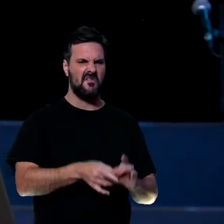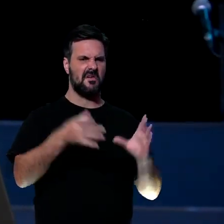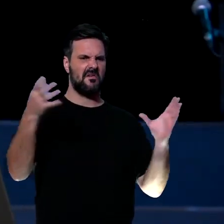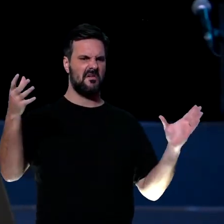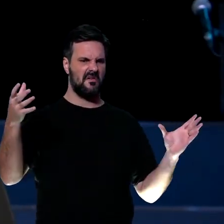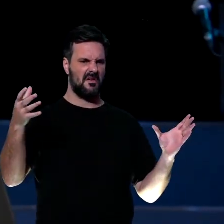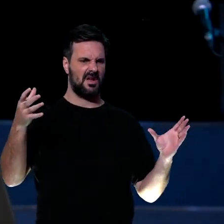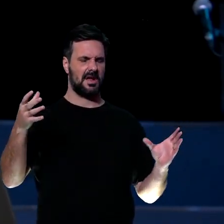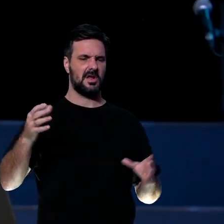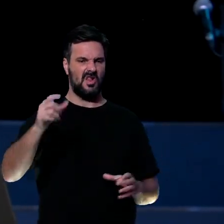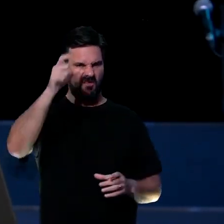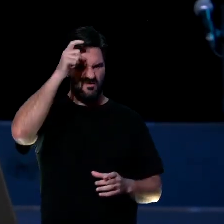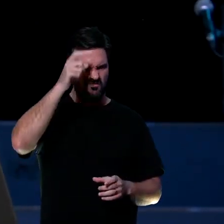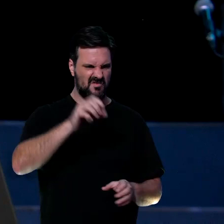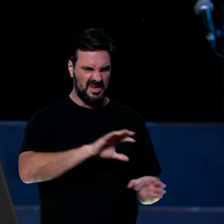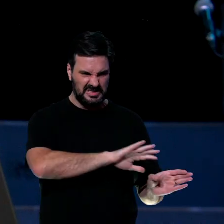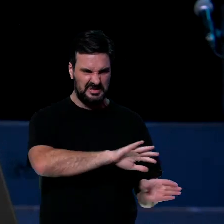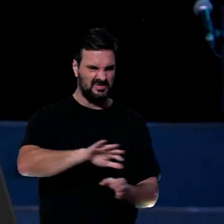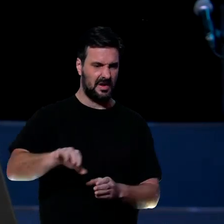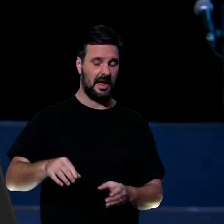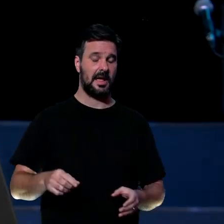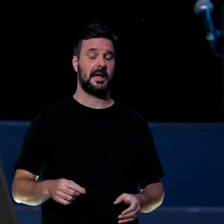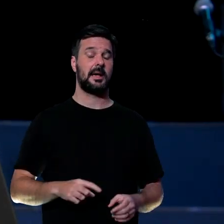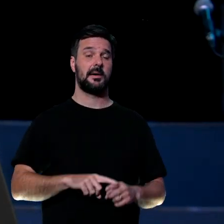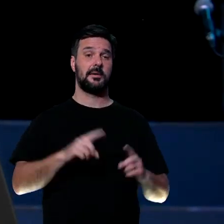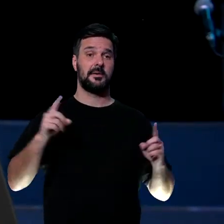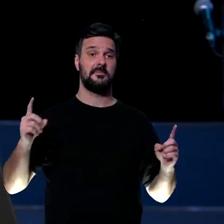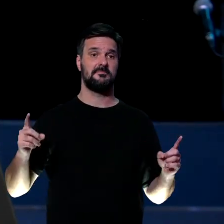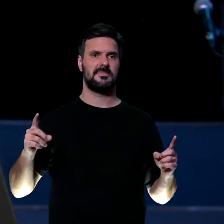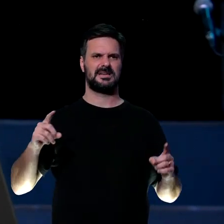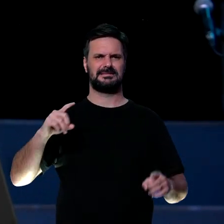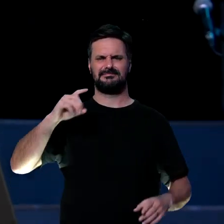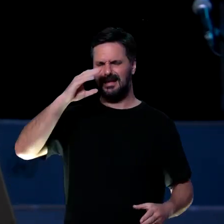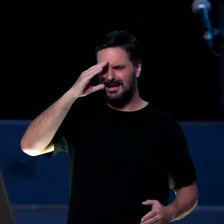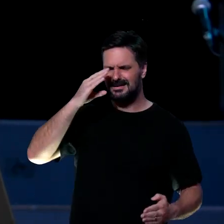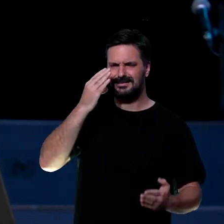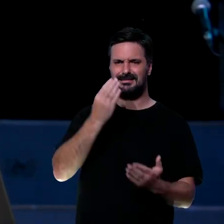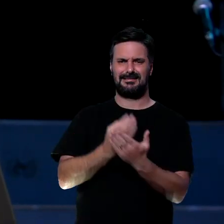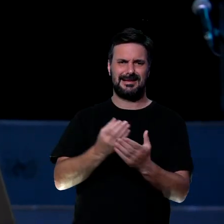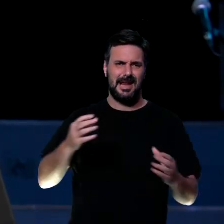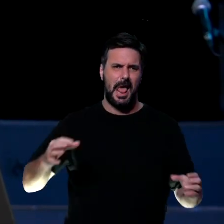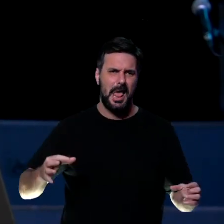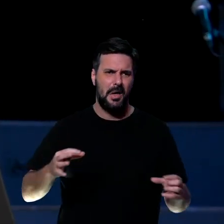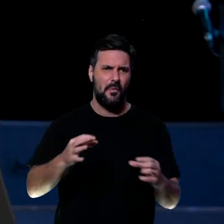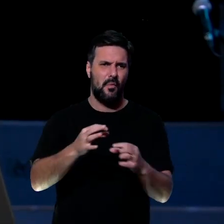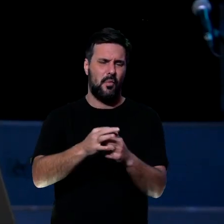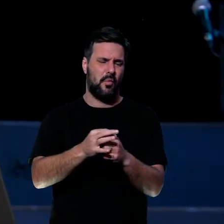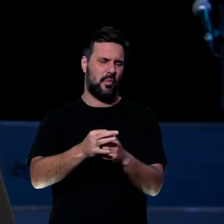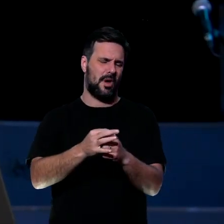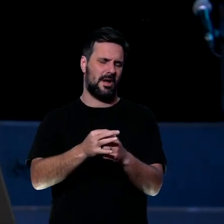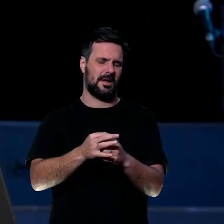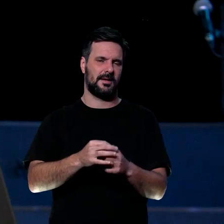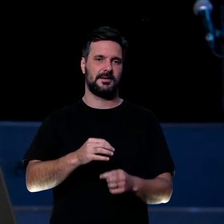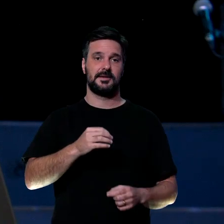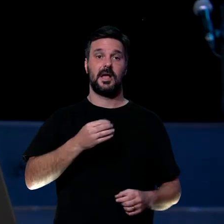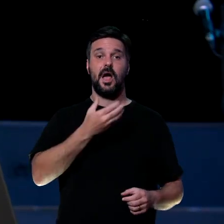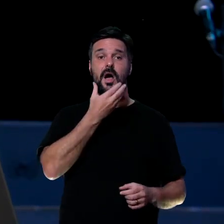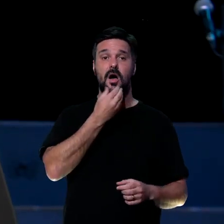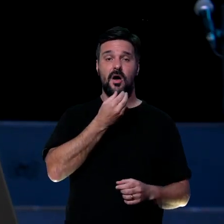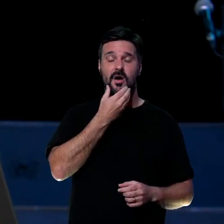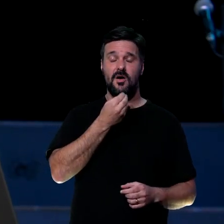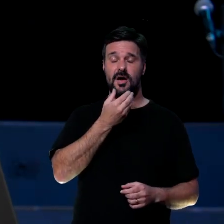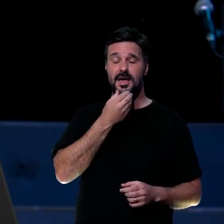seguinte para Jesus, eu creio, Senhor, mas me ajuda na minha incredulidade. Esse homem falou o seguinte, olha, eu